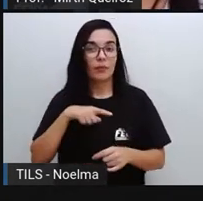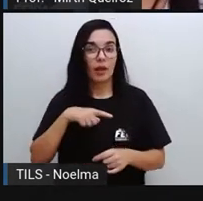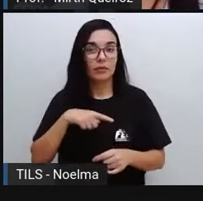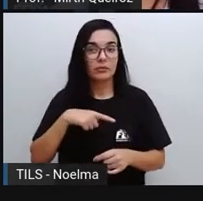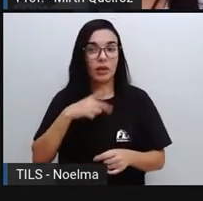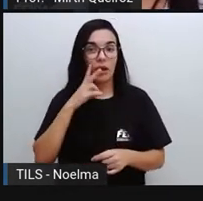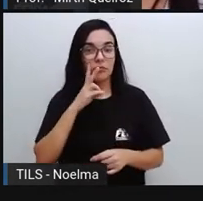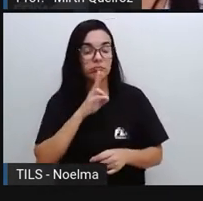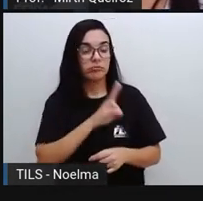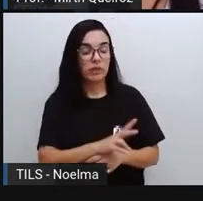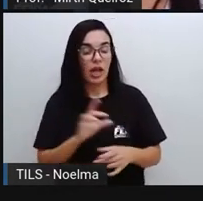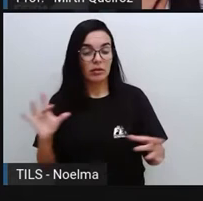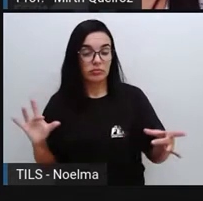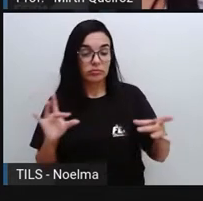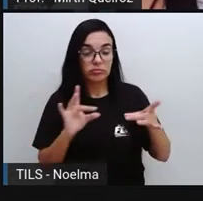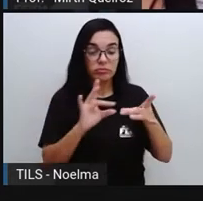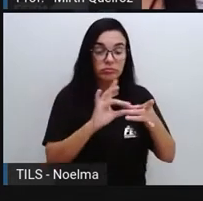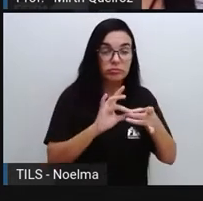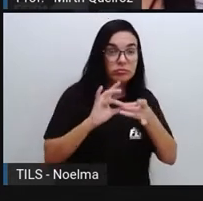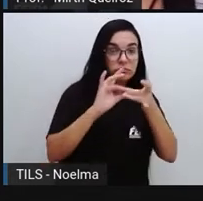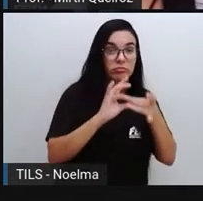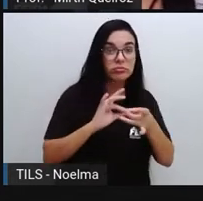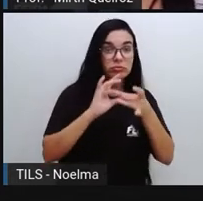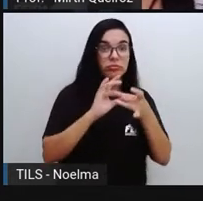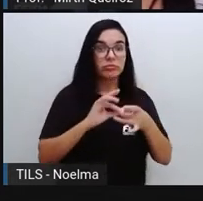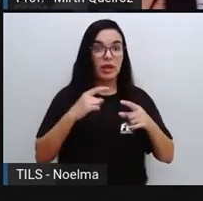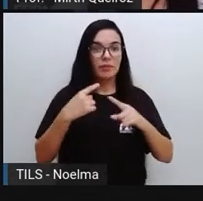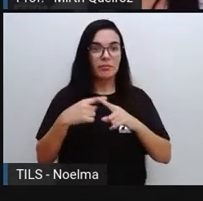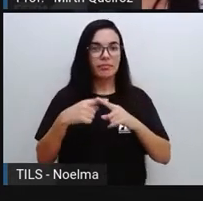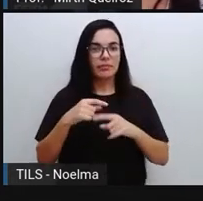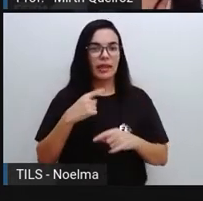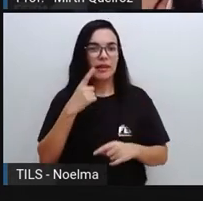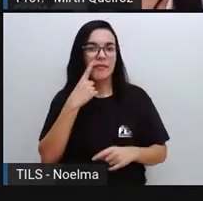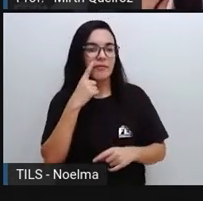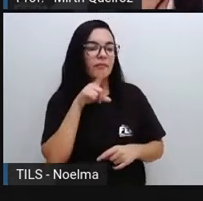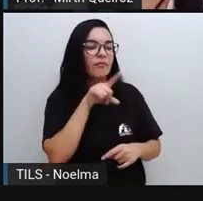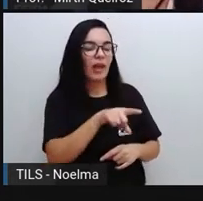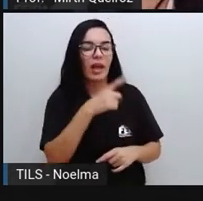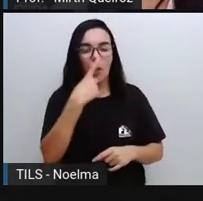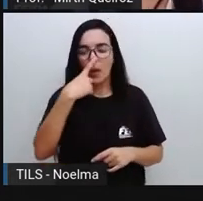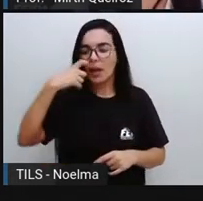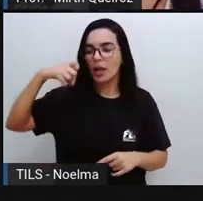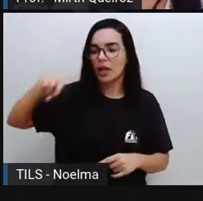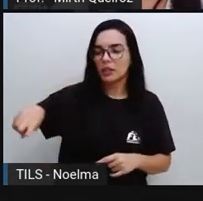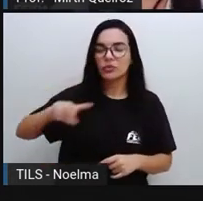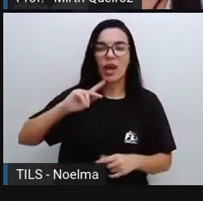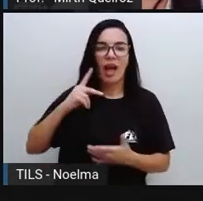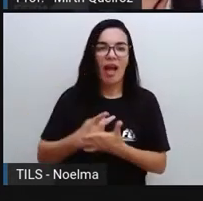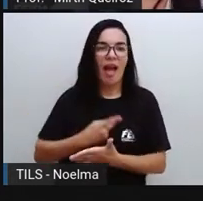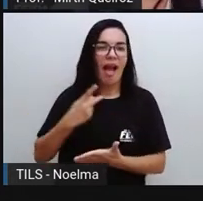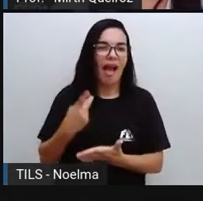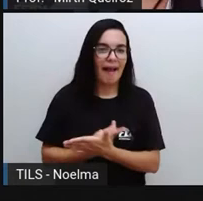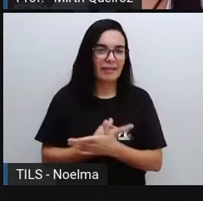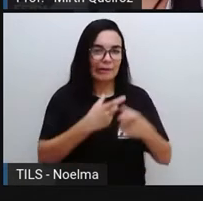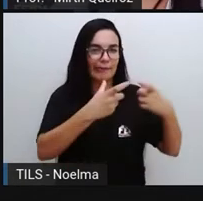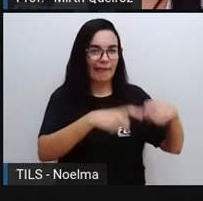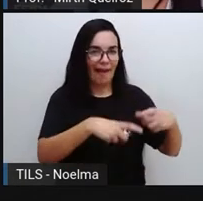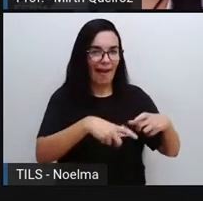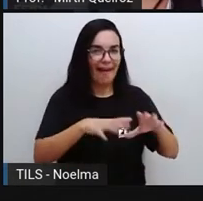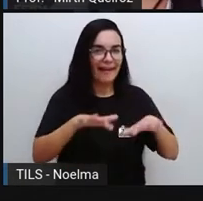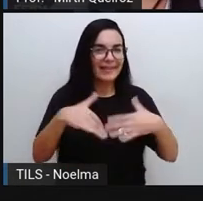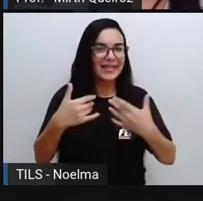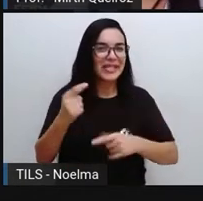fiscalização do despejo clandestino de lixo. Por isso, têm utilizado os urubus para